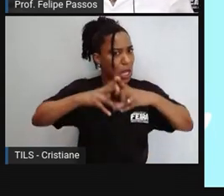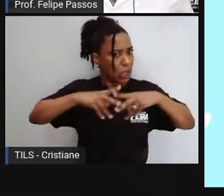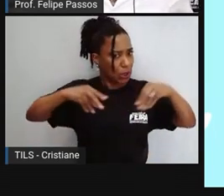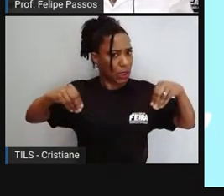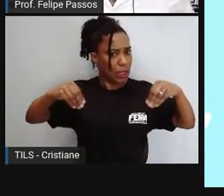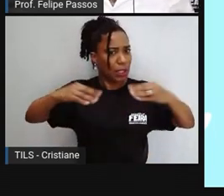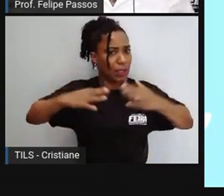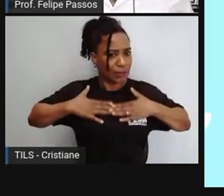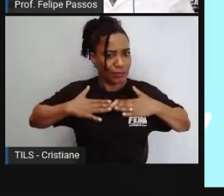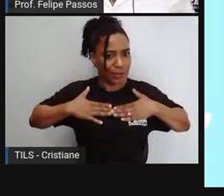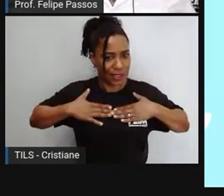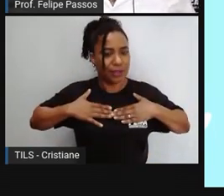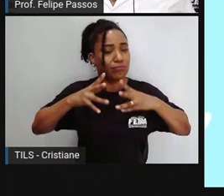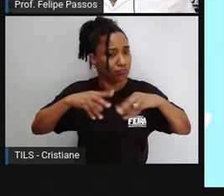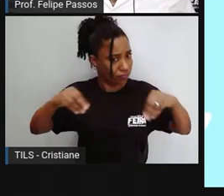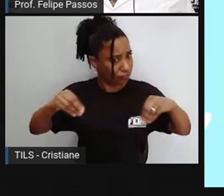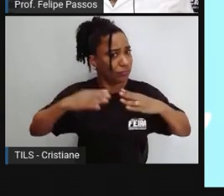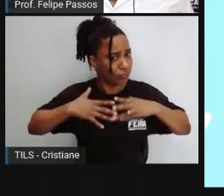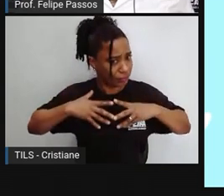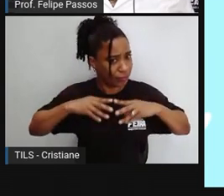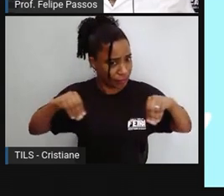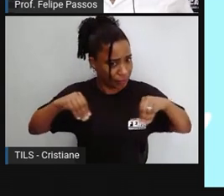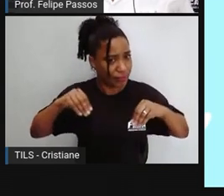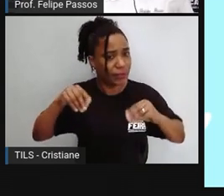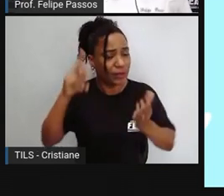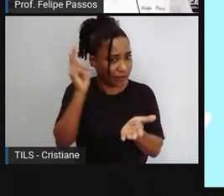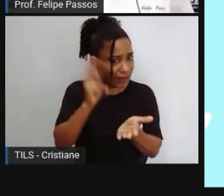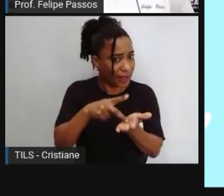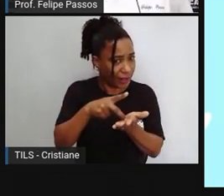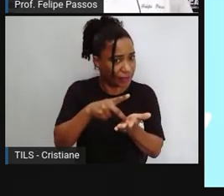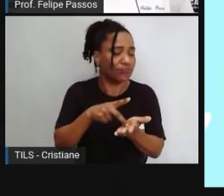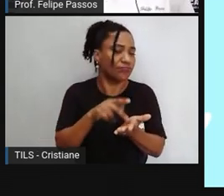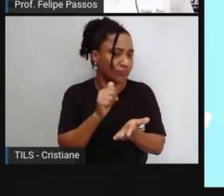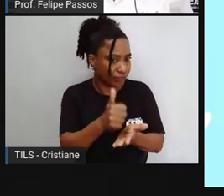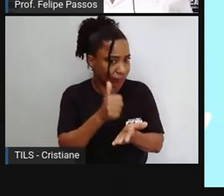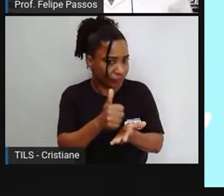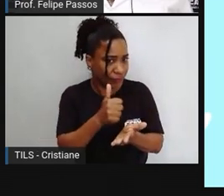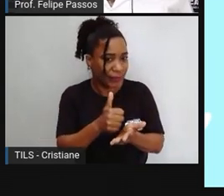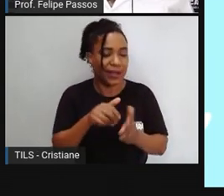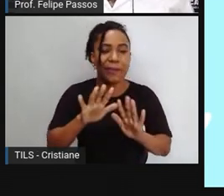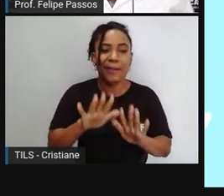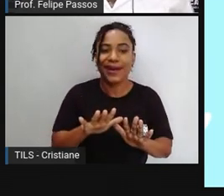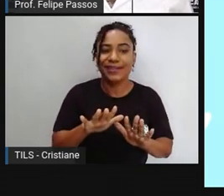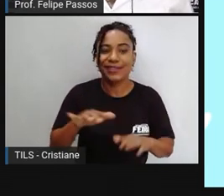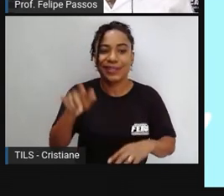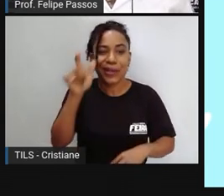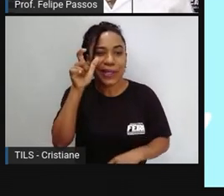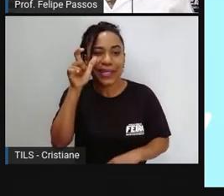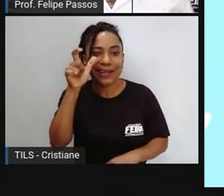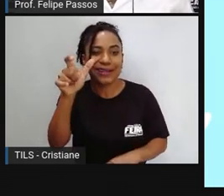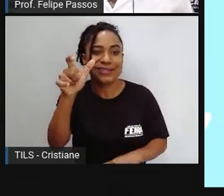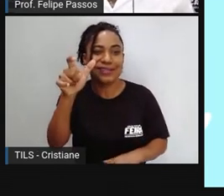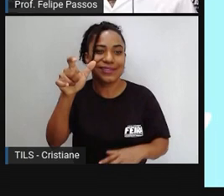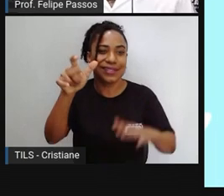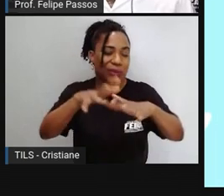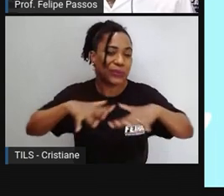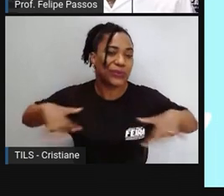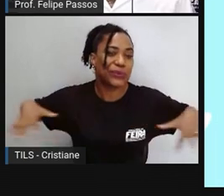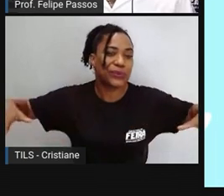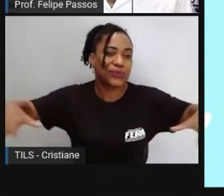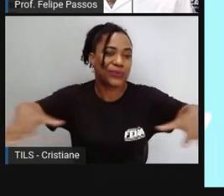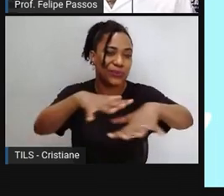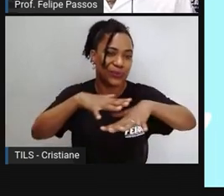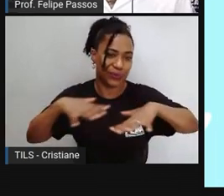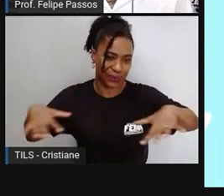verdadeiro. Porém, existe o interesse de todos. Por esse